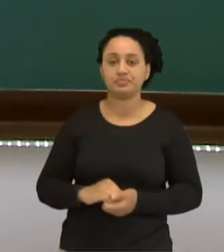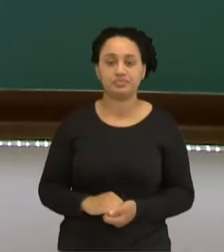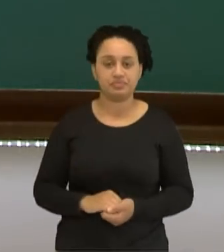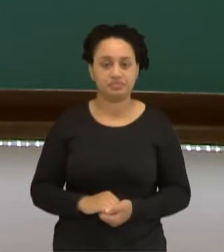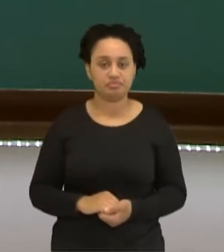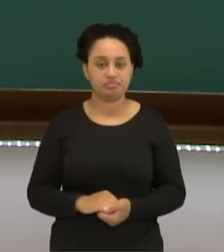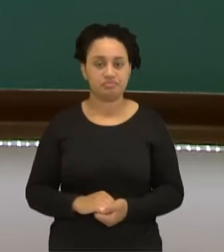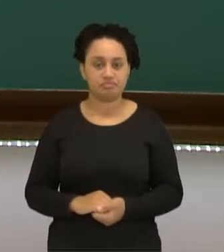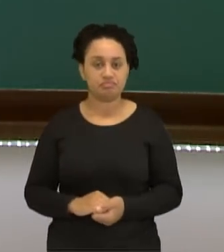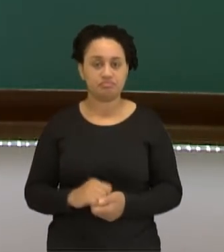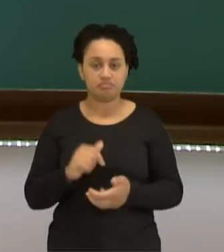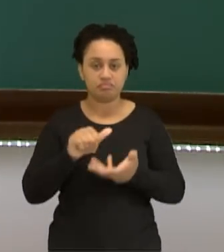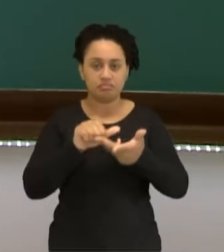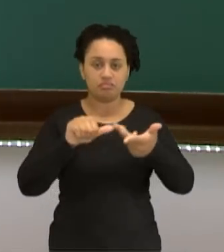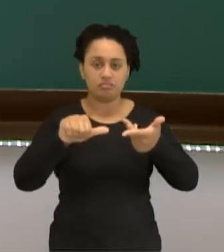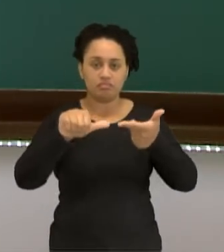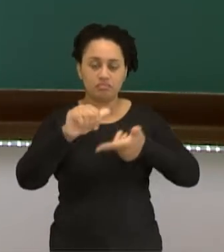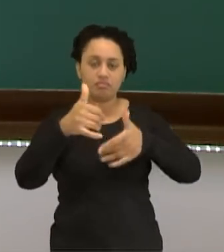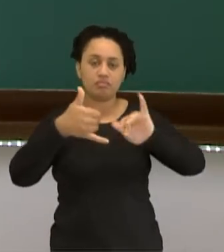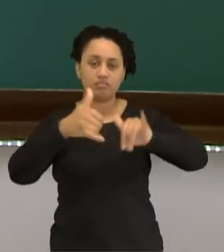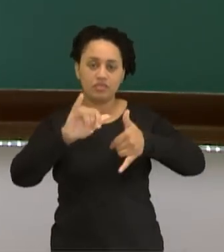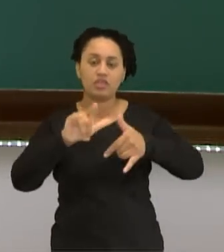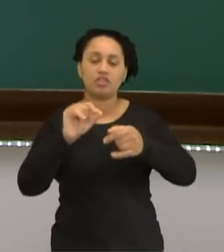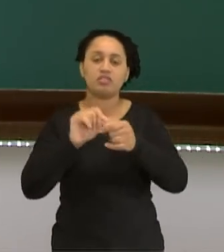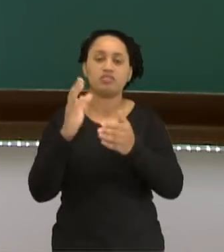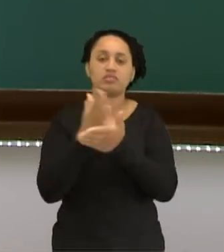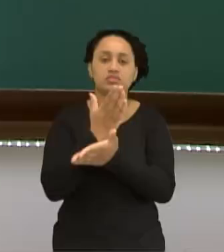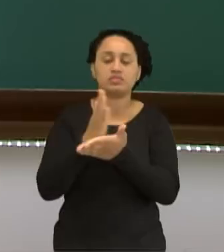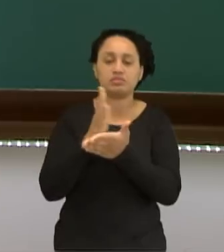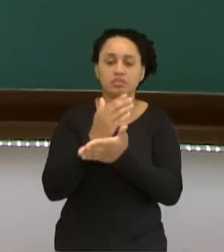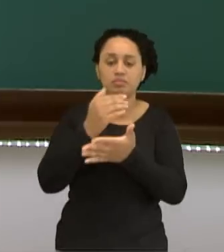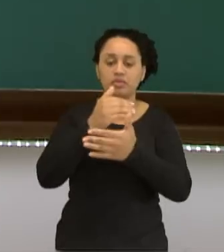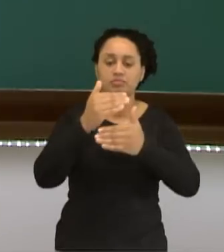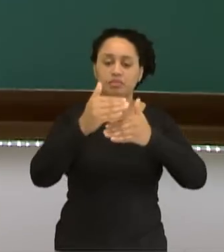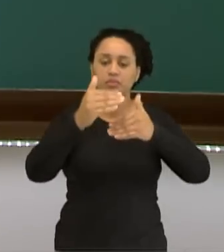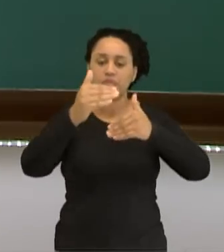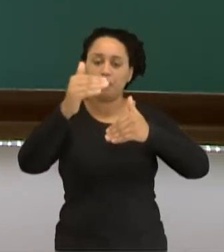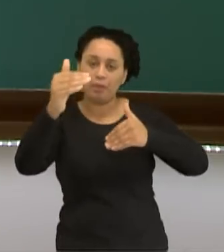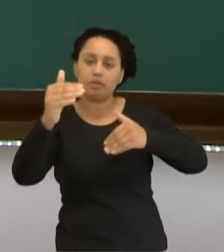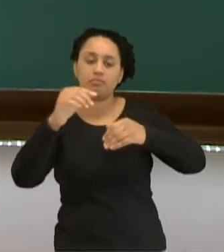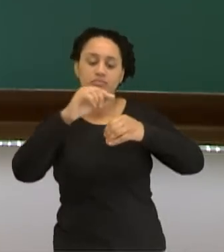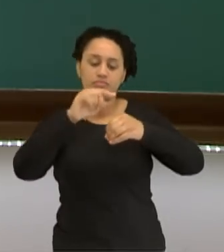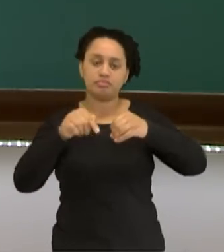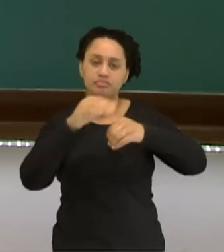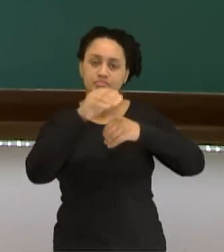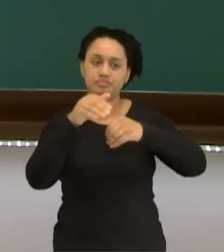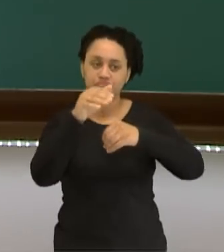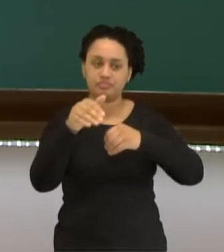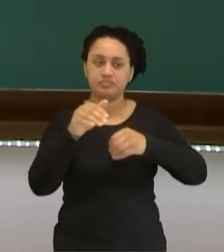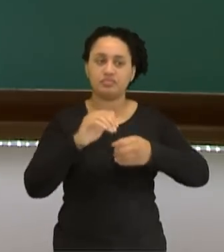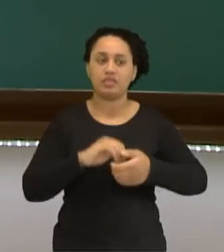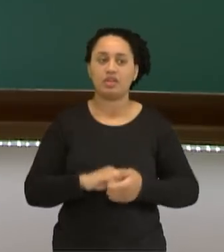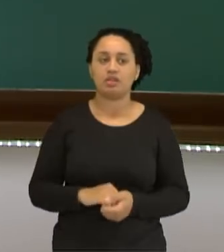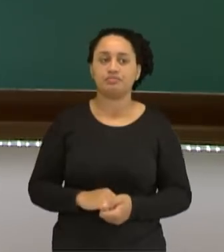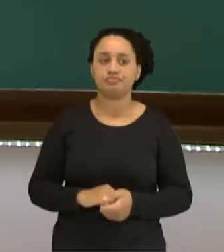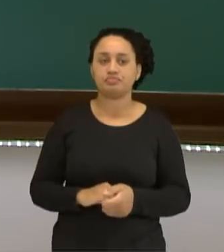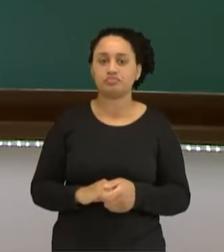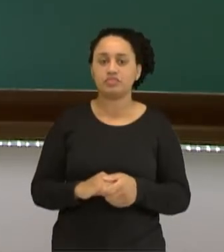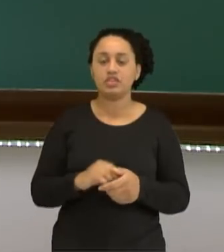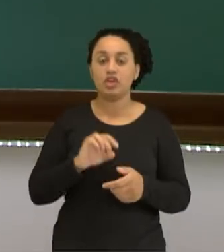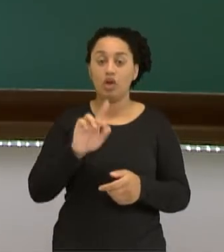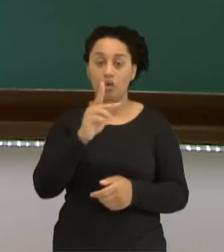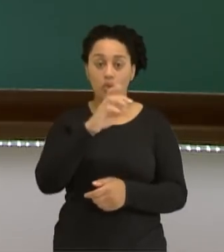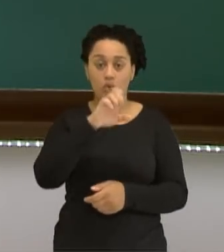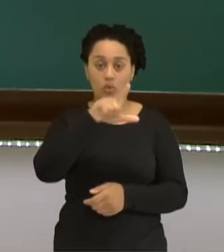Esses elementos químicos, quando você faz a distribuição eletrônica deles, com exceção do hélio, você vai ver que o neônio, o argônio,